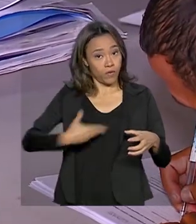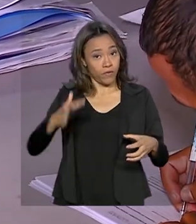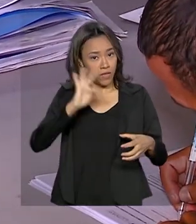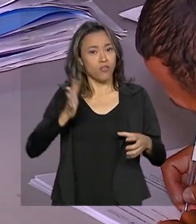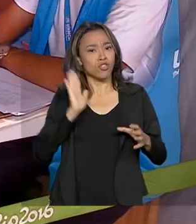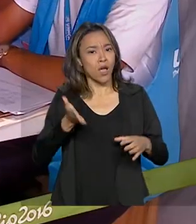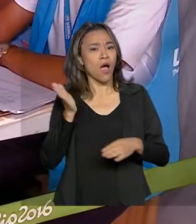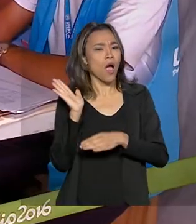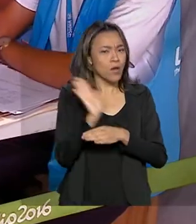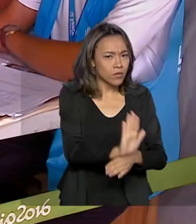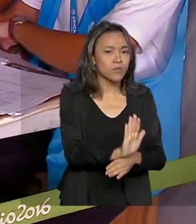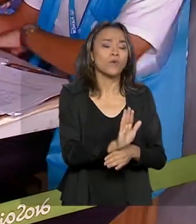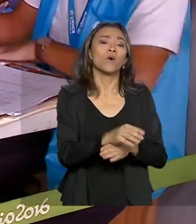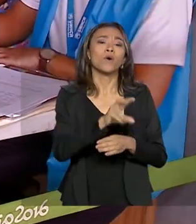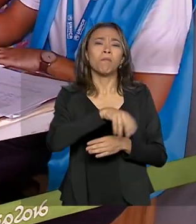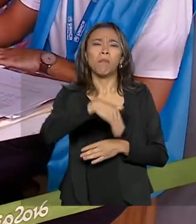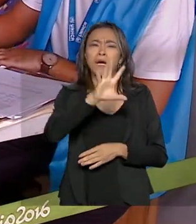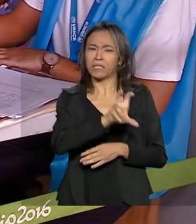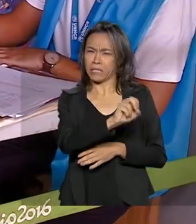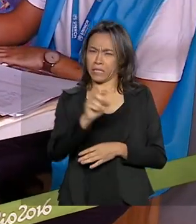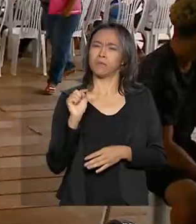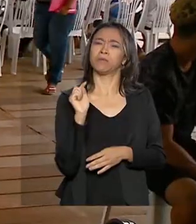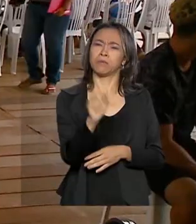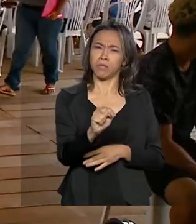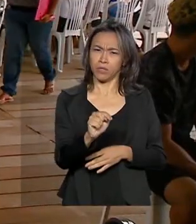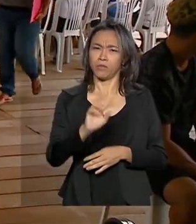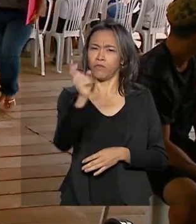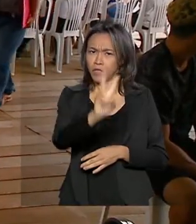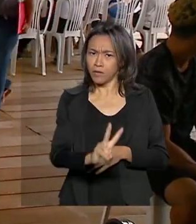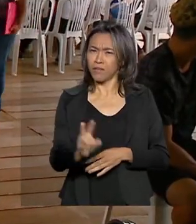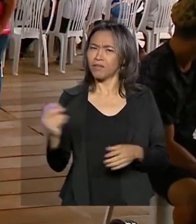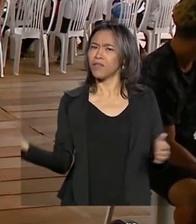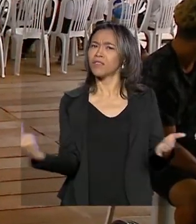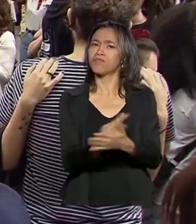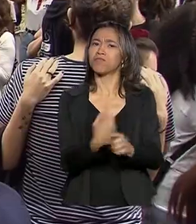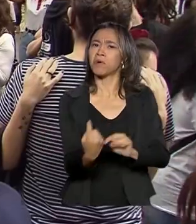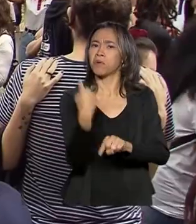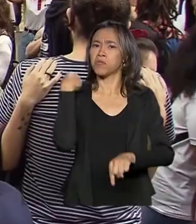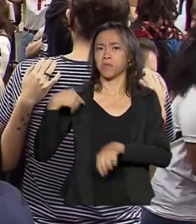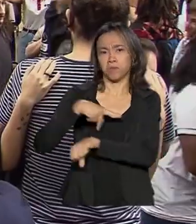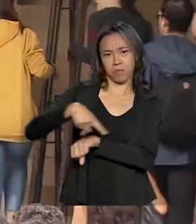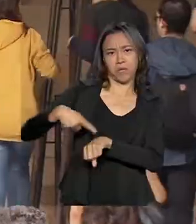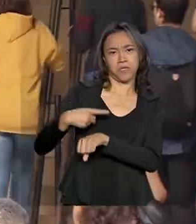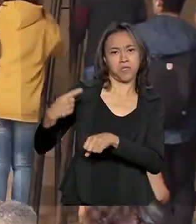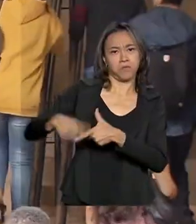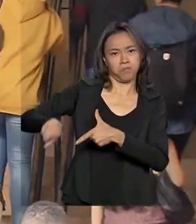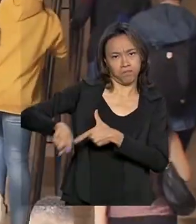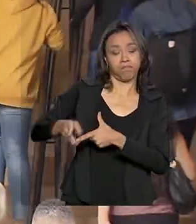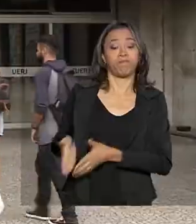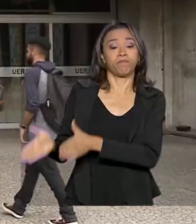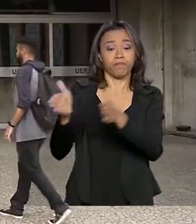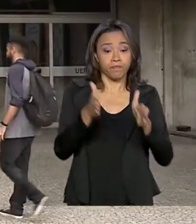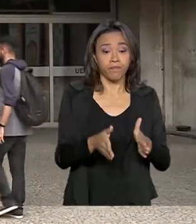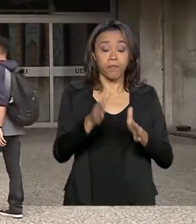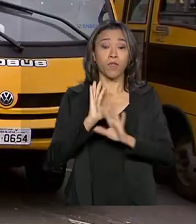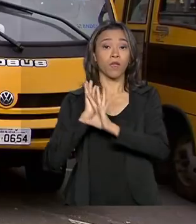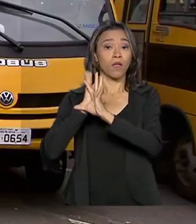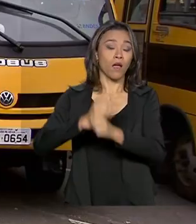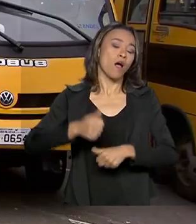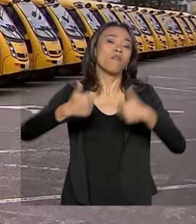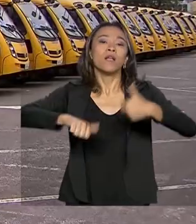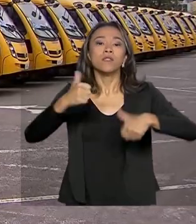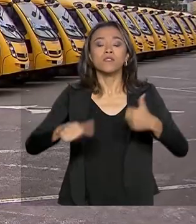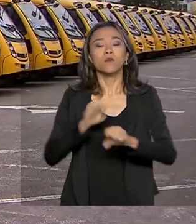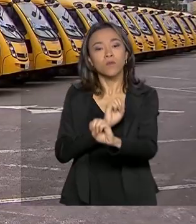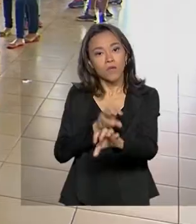500 mil venezuelanos desde o início da crise no país vizinho. Balanço do Ministério da Educação mostra participação